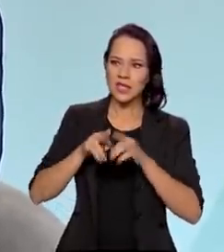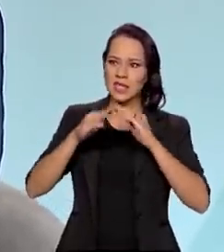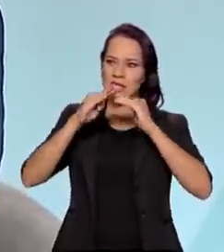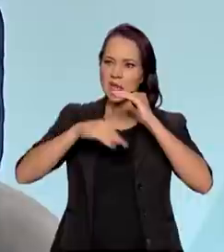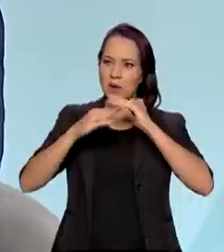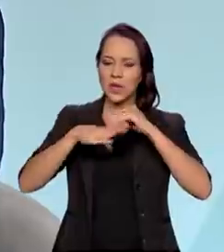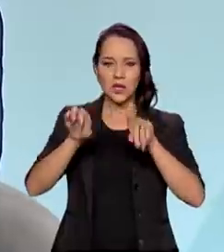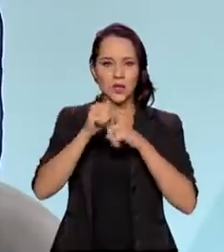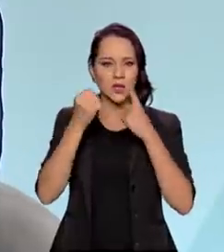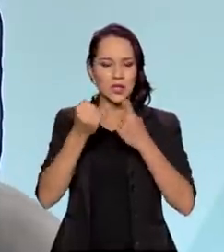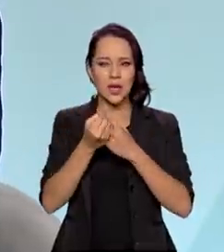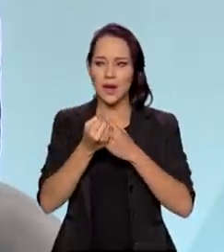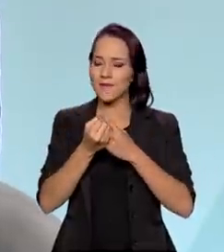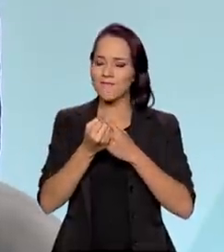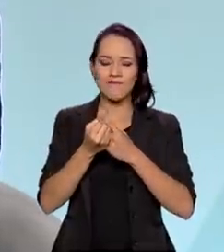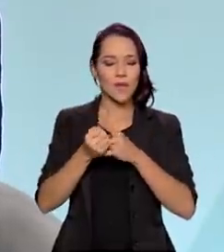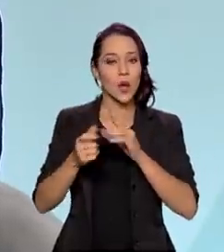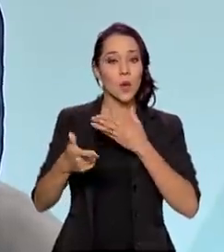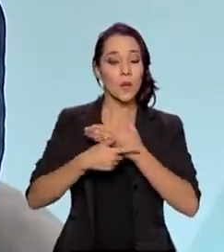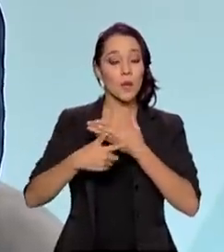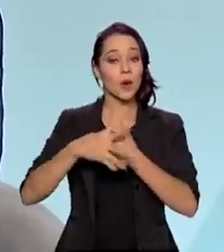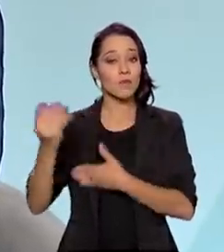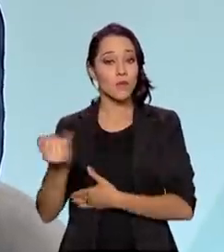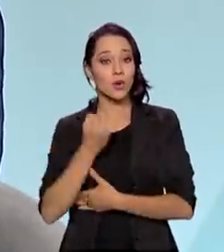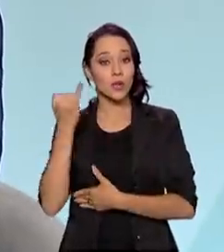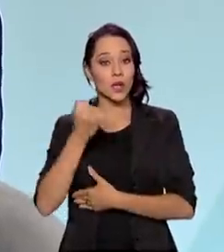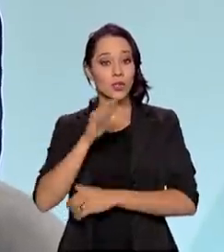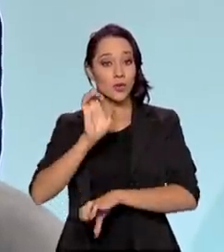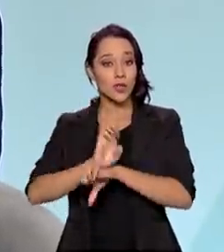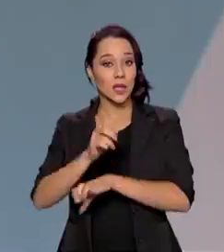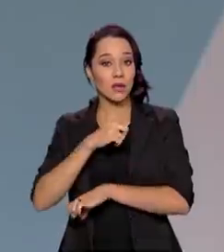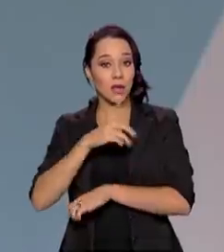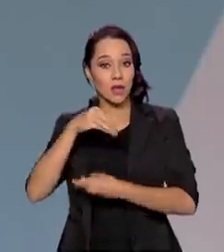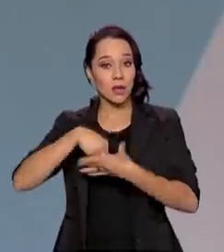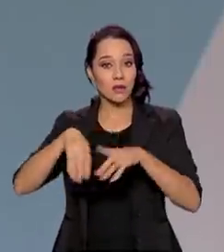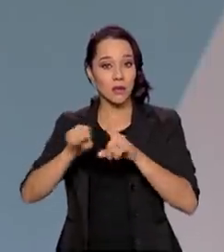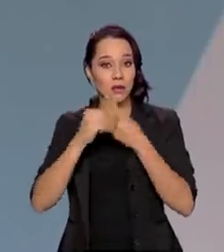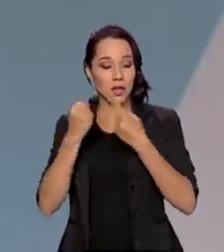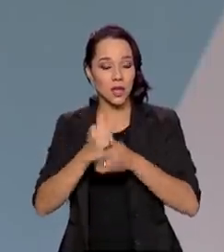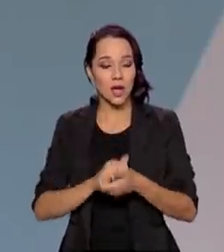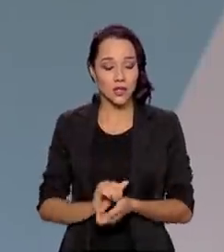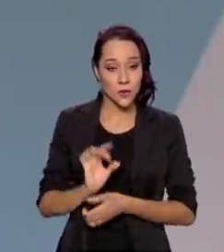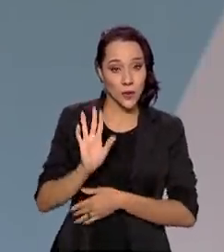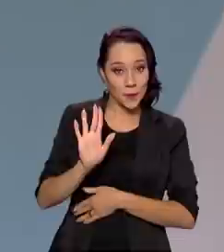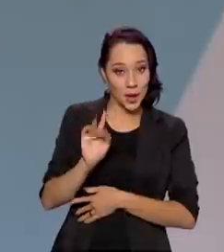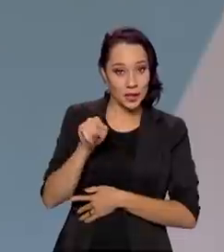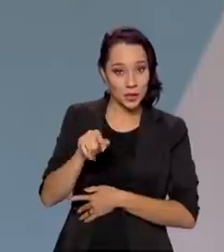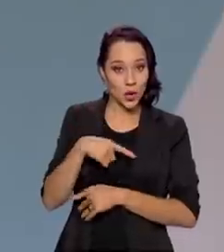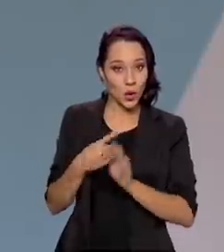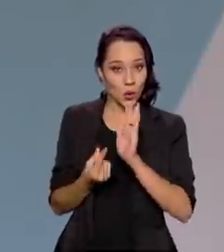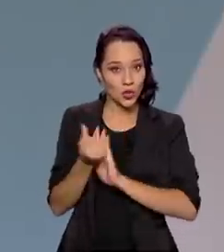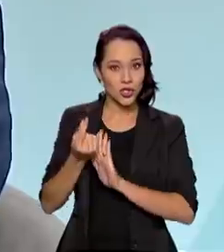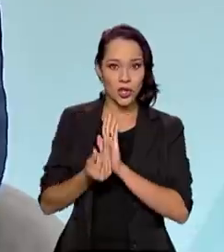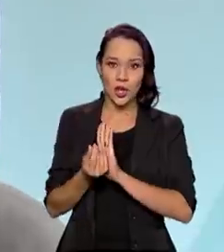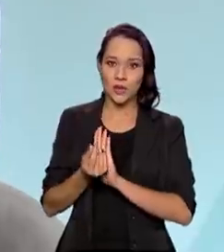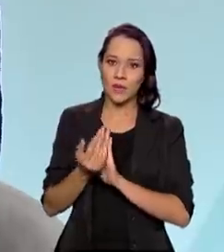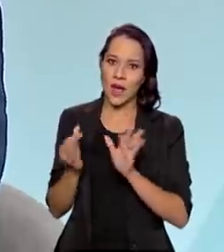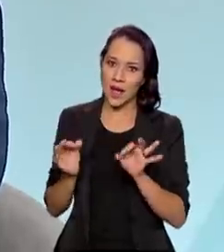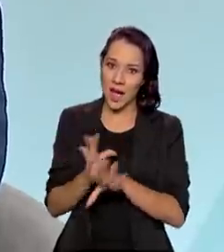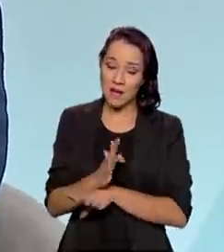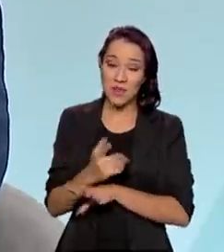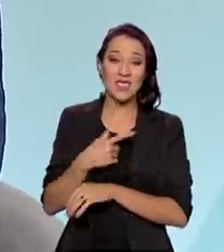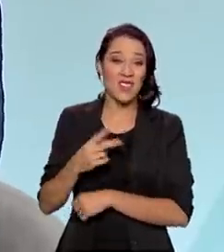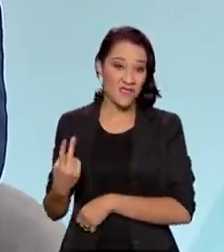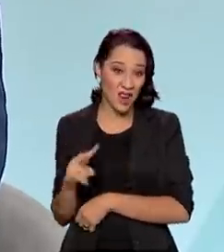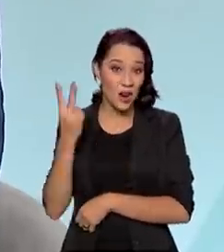social, viu o papel relevante que o Estado pode ter na sociedade. Só que isso, o dinheiro é finito. E existe um